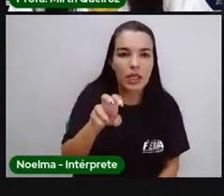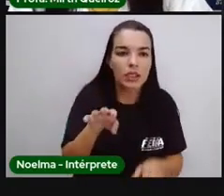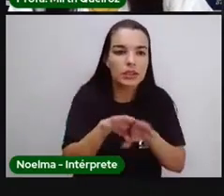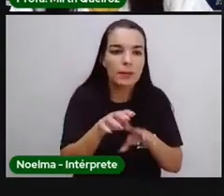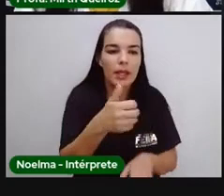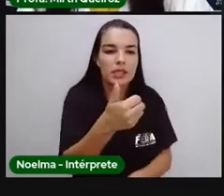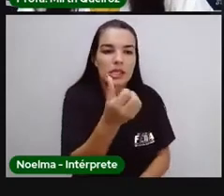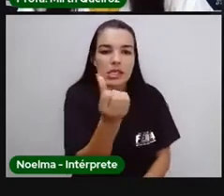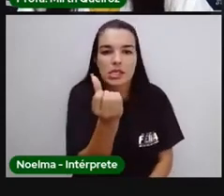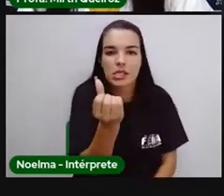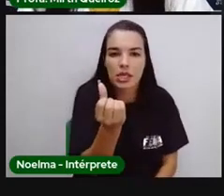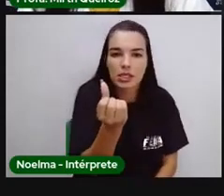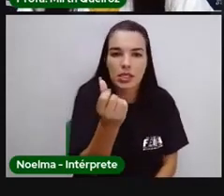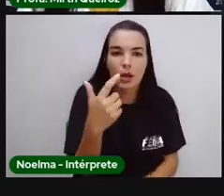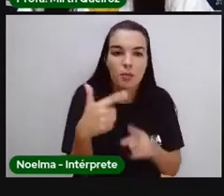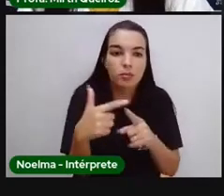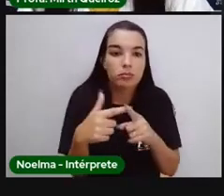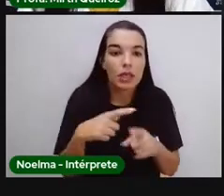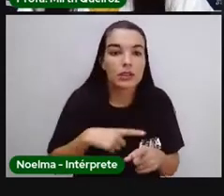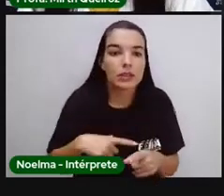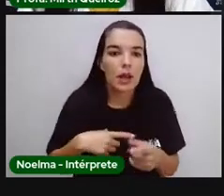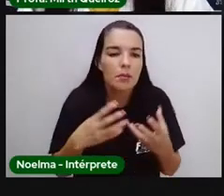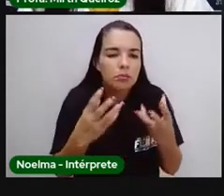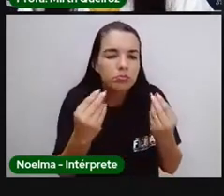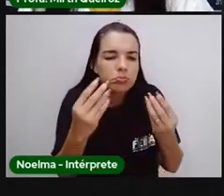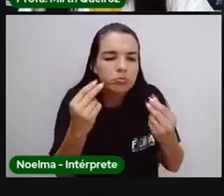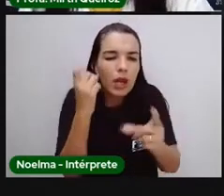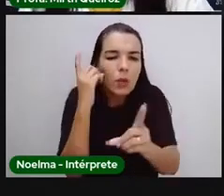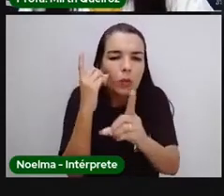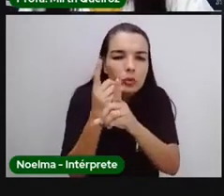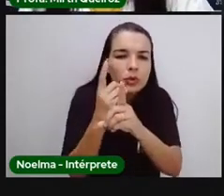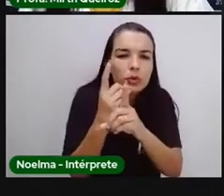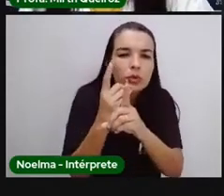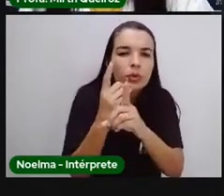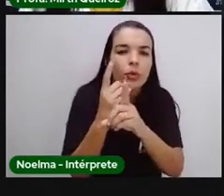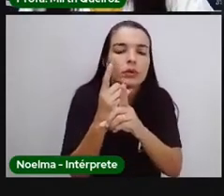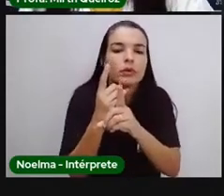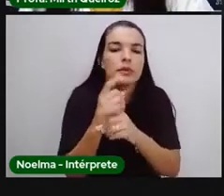encontradas nesse país ibérico. Mas o que foi?